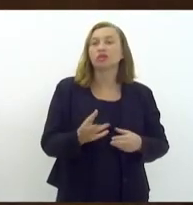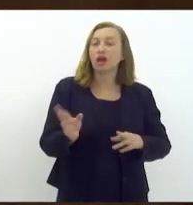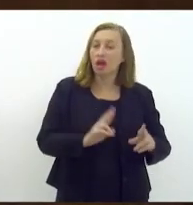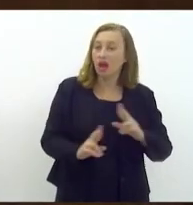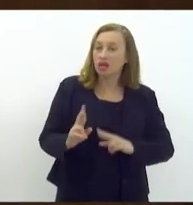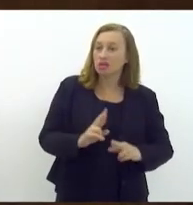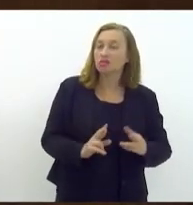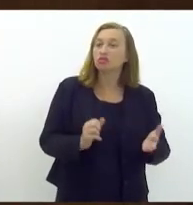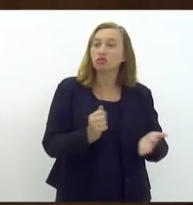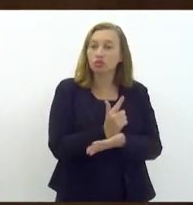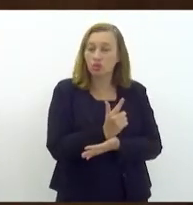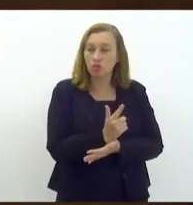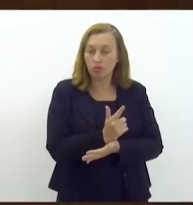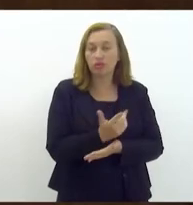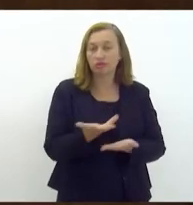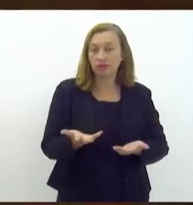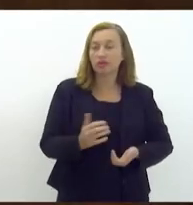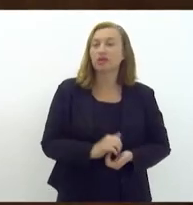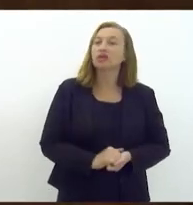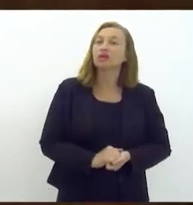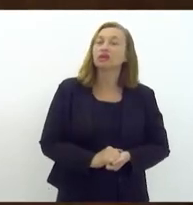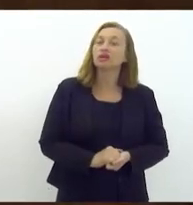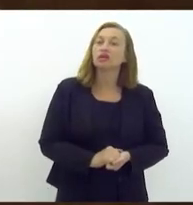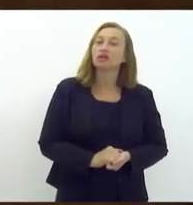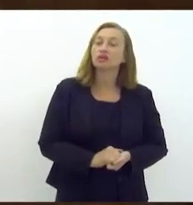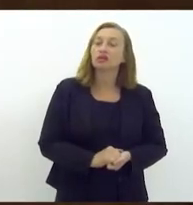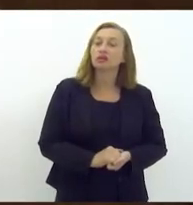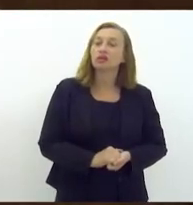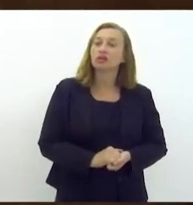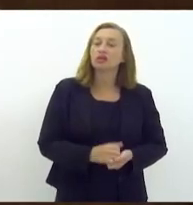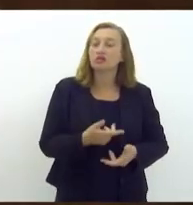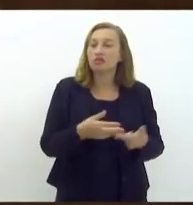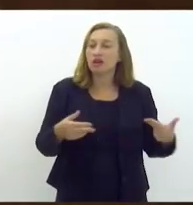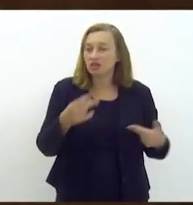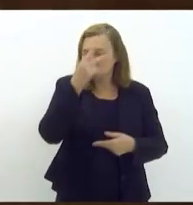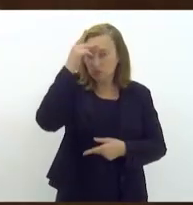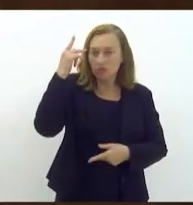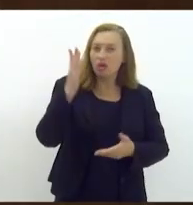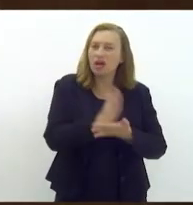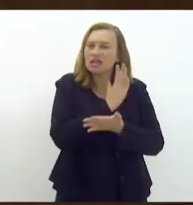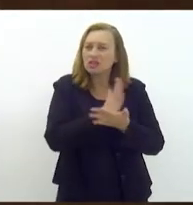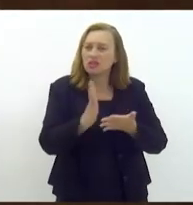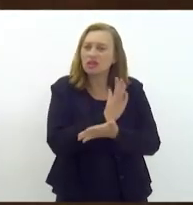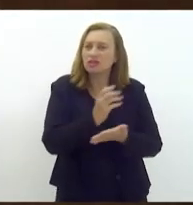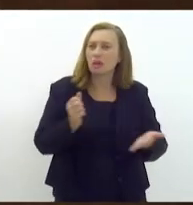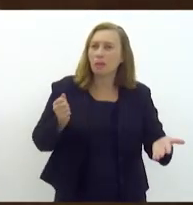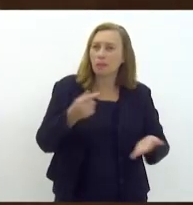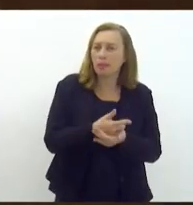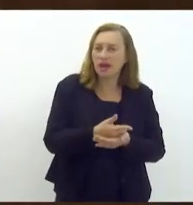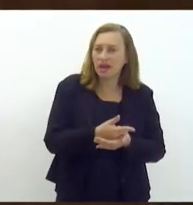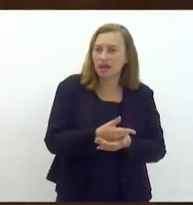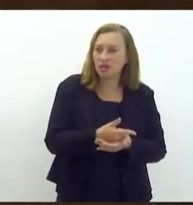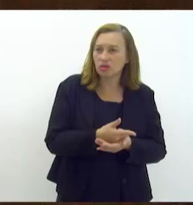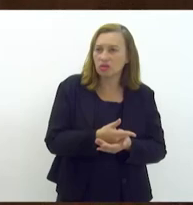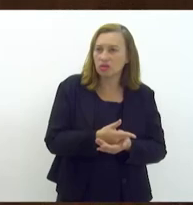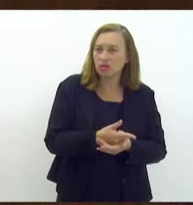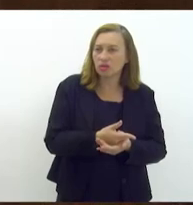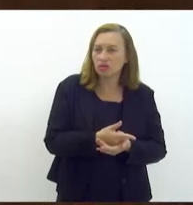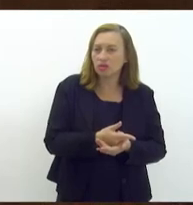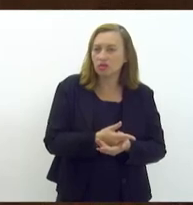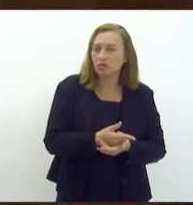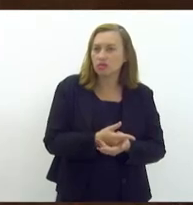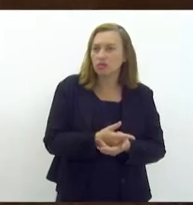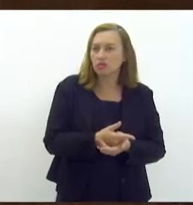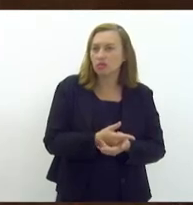consumo que é o consumidor muitas pessoas às vezes vão pagar pagavam uma conta